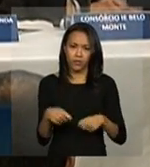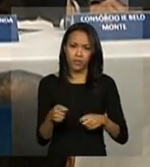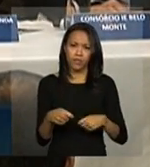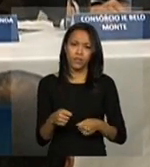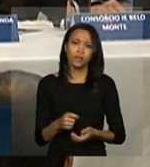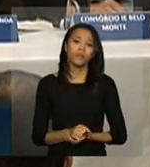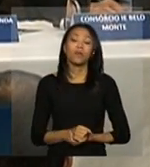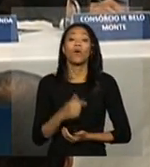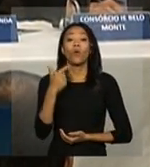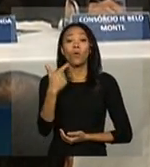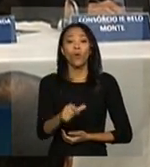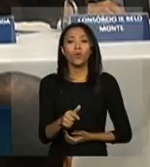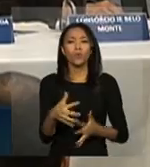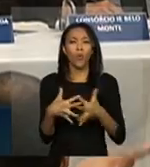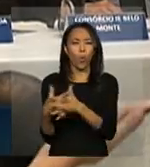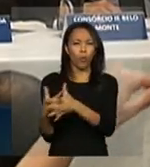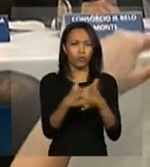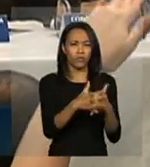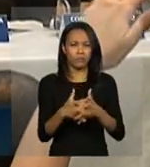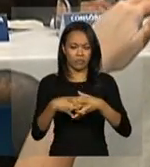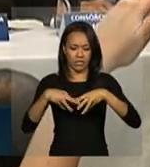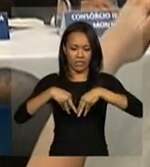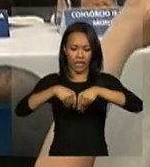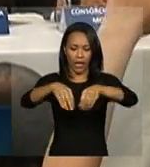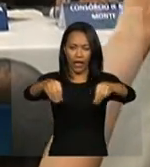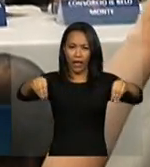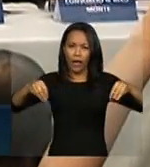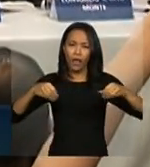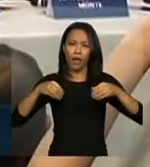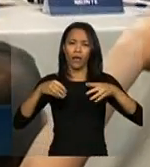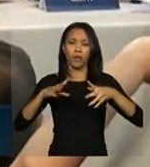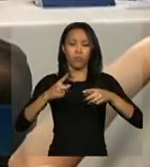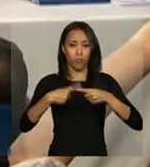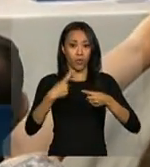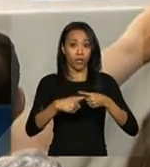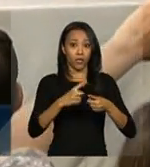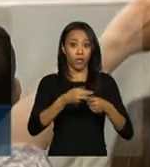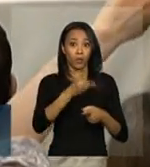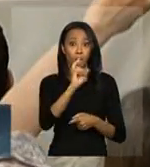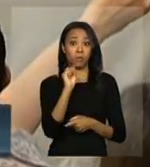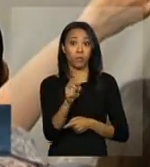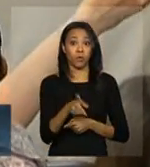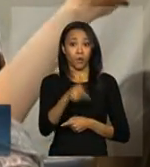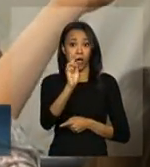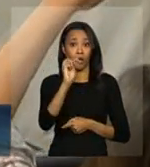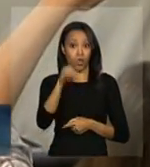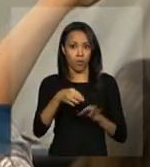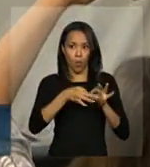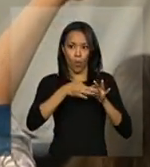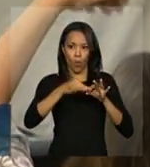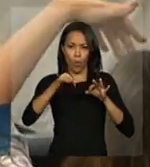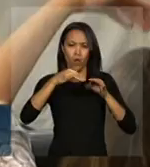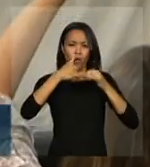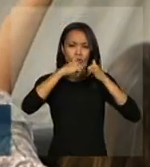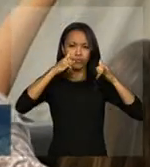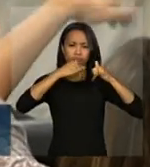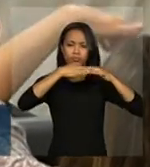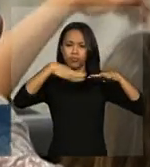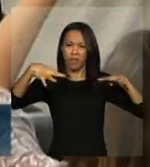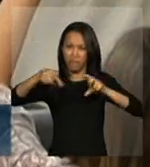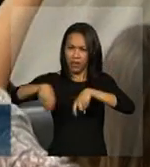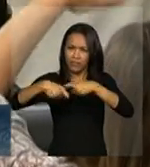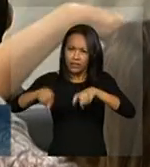Sobre conflitos fundiários, vocês esperam que essa linha, porque ela tem 2 mil quilômetros, isso vai passar por fazendas, eu